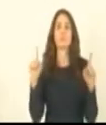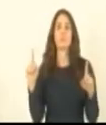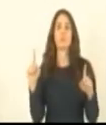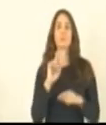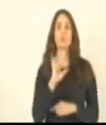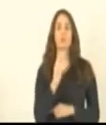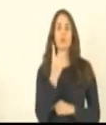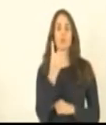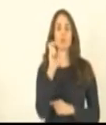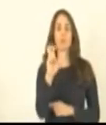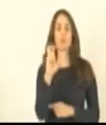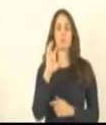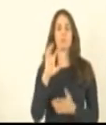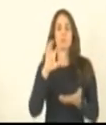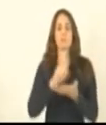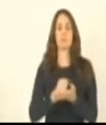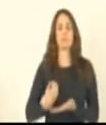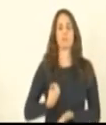parlamentares.